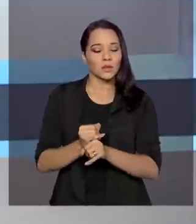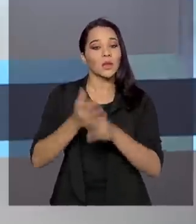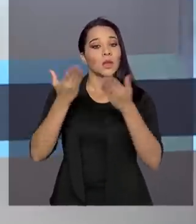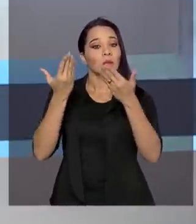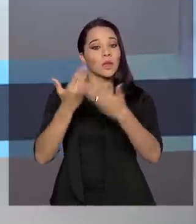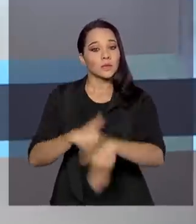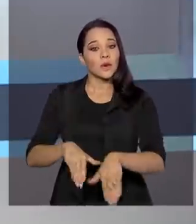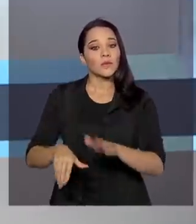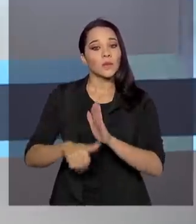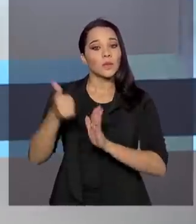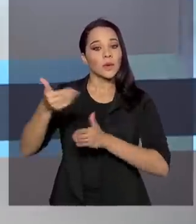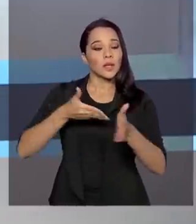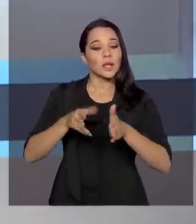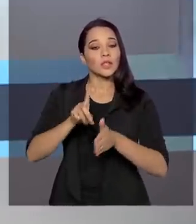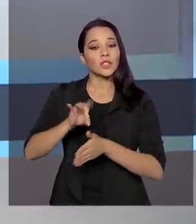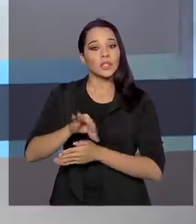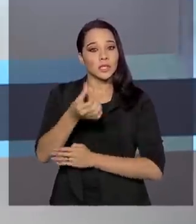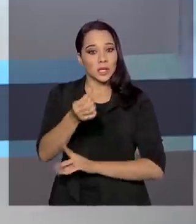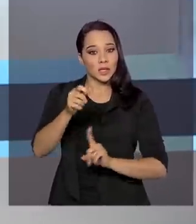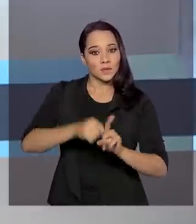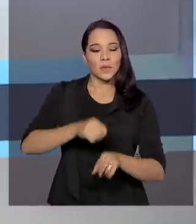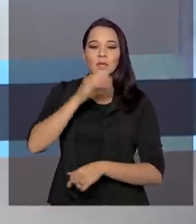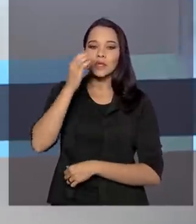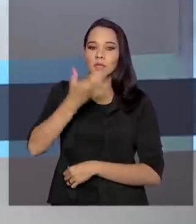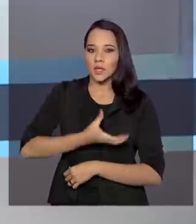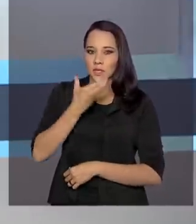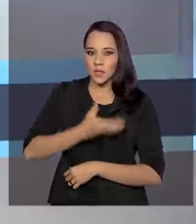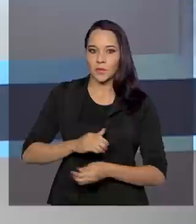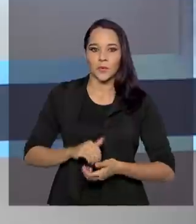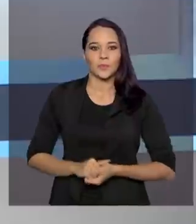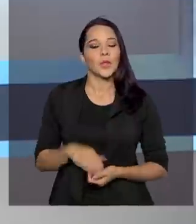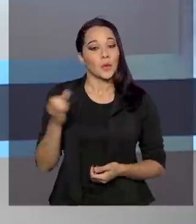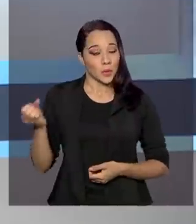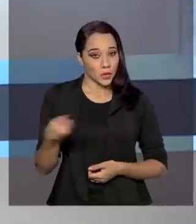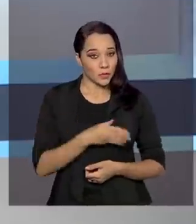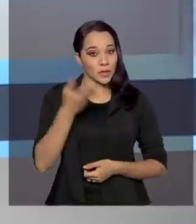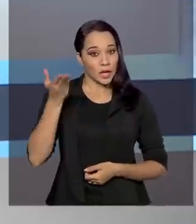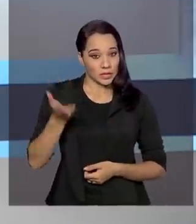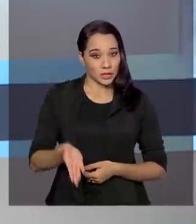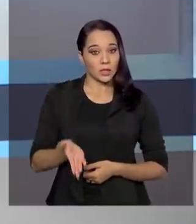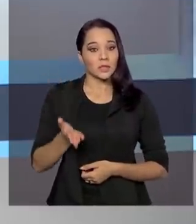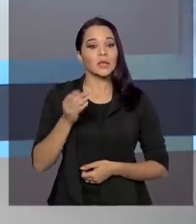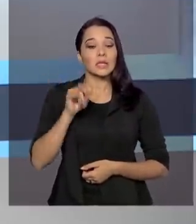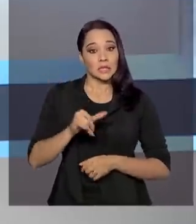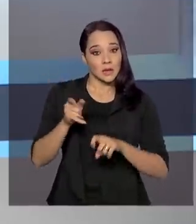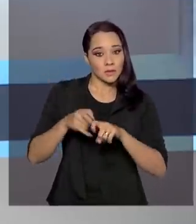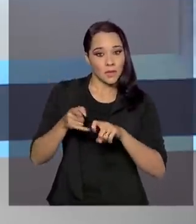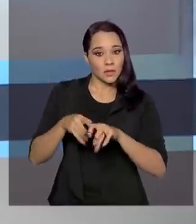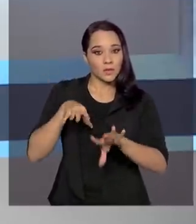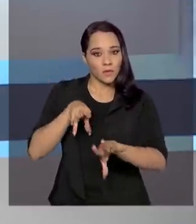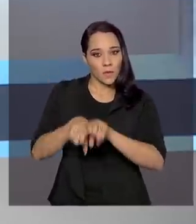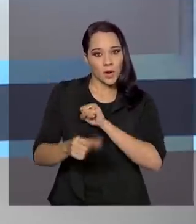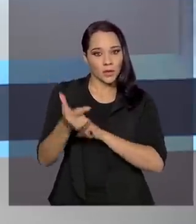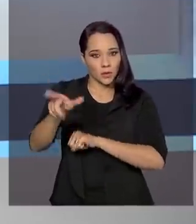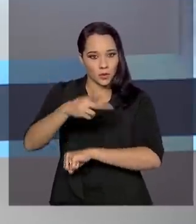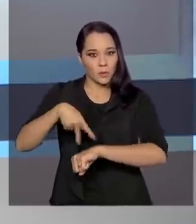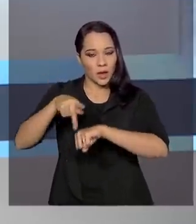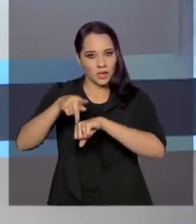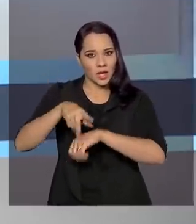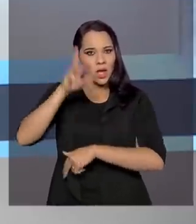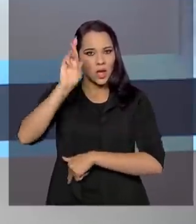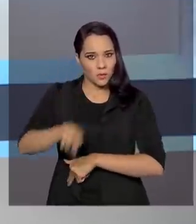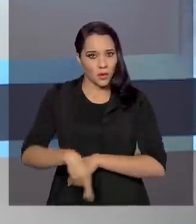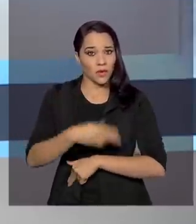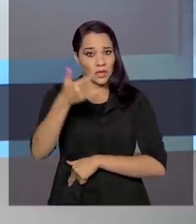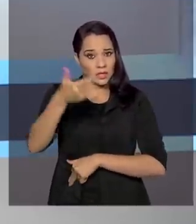provas da primeira etapa serão no dia 6 de dezembro. Uma novidade desta edição é que se o médico formado no exterior reprovar